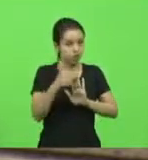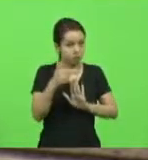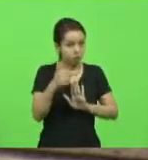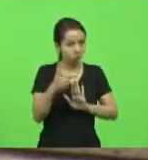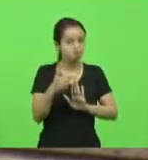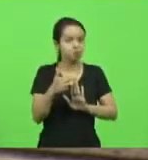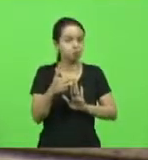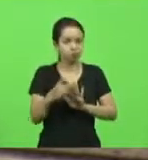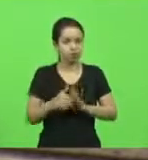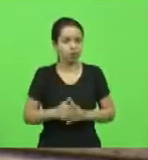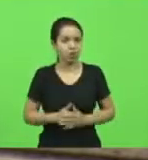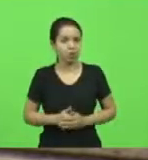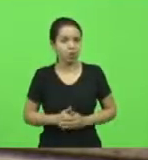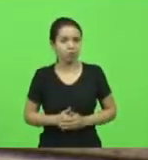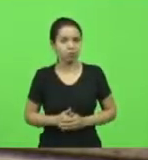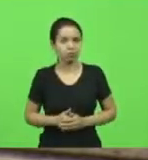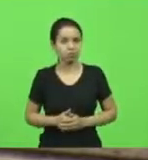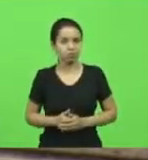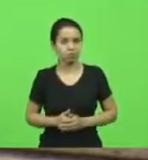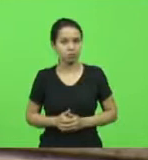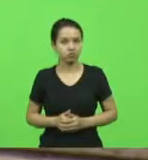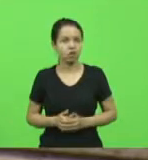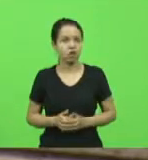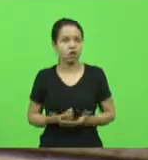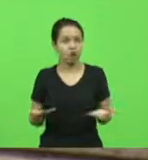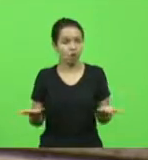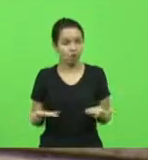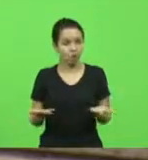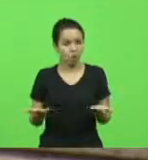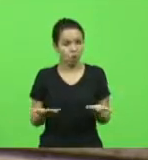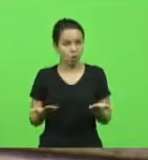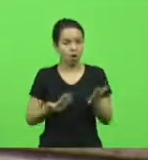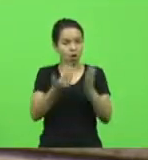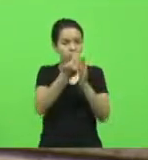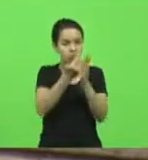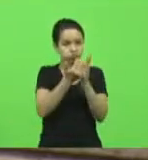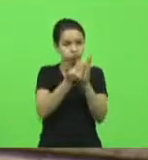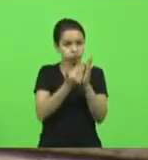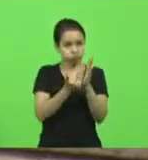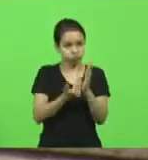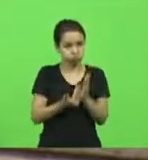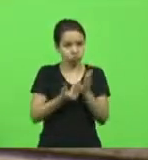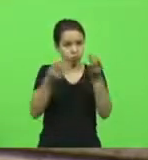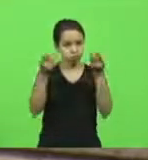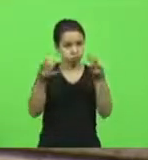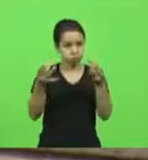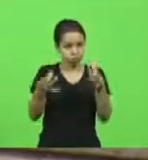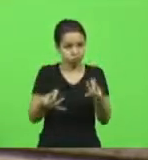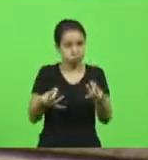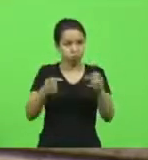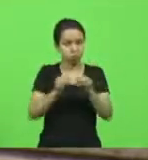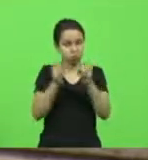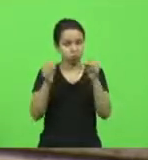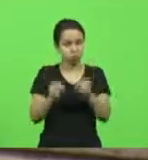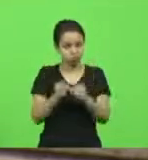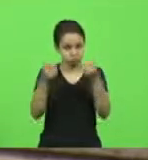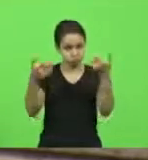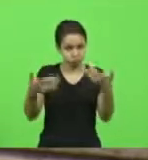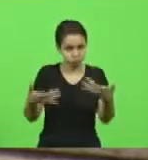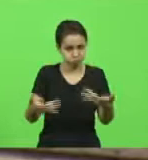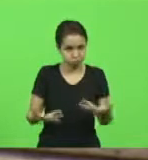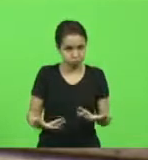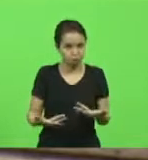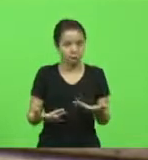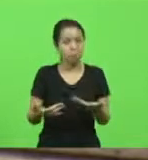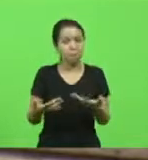trazendo a quebra dessas cautelárias para que o deputado Júlio Garcia possa continuar